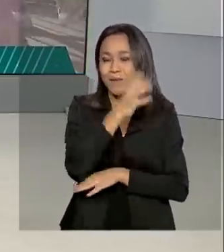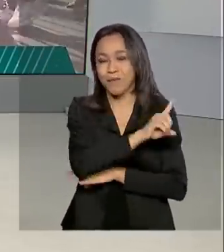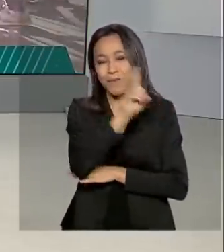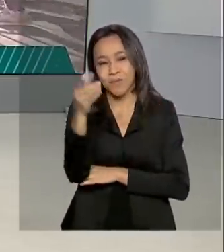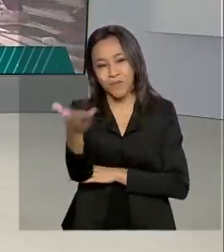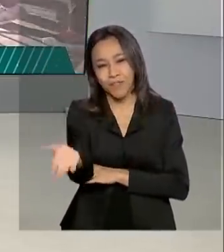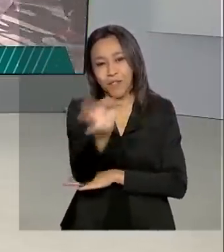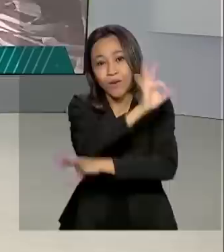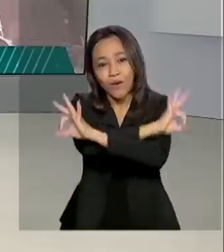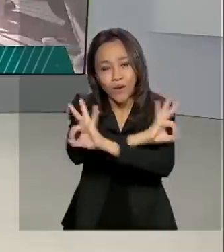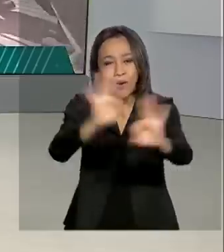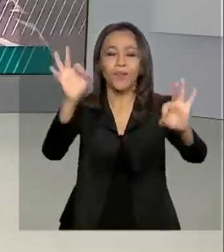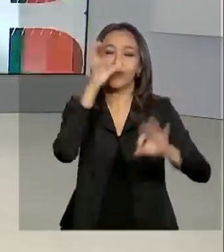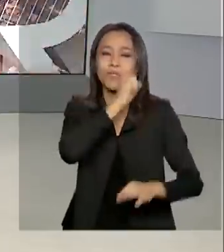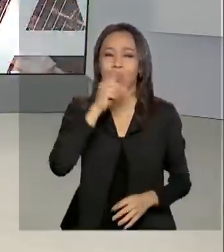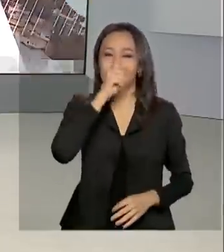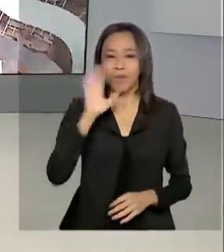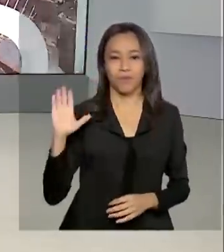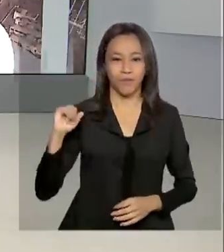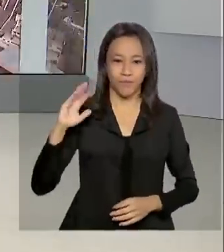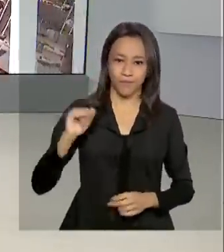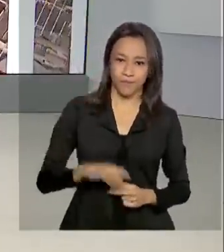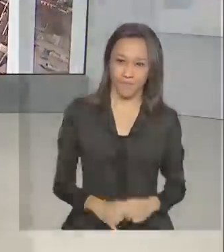para você e um ótimo fim de semana. Tchau, tchau.